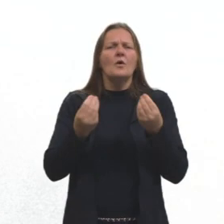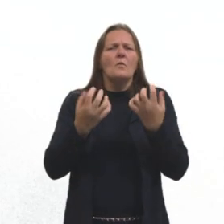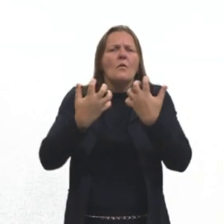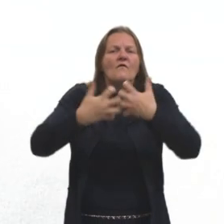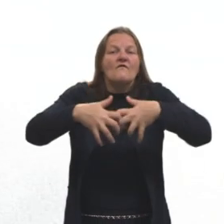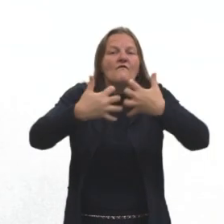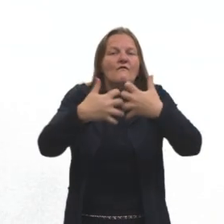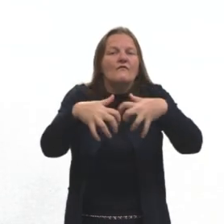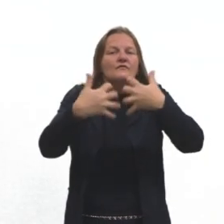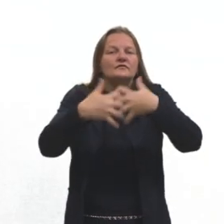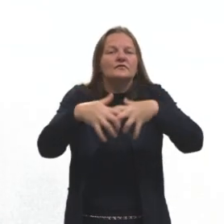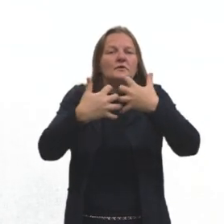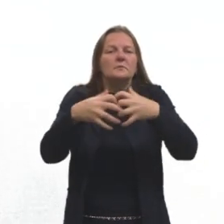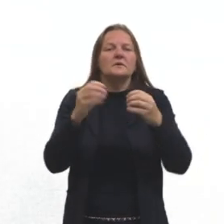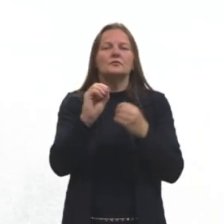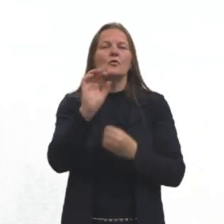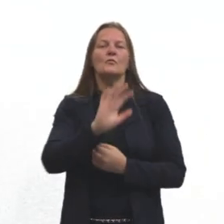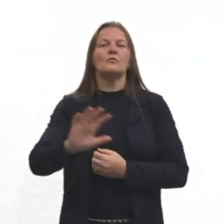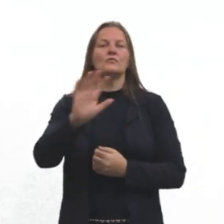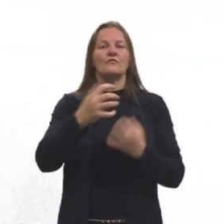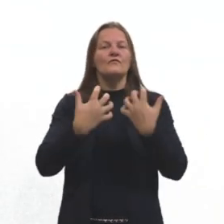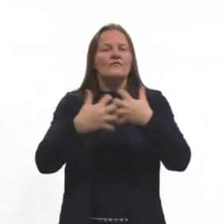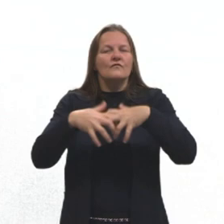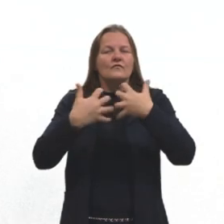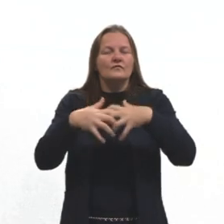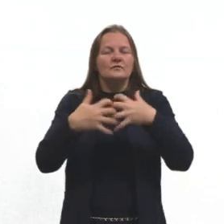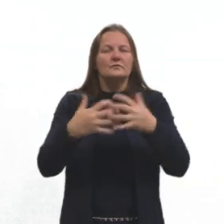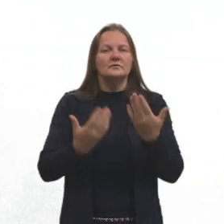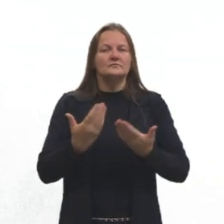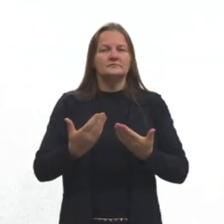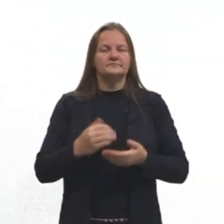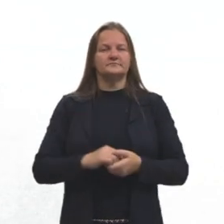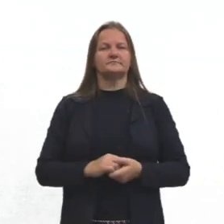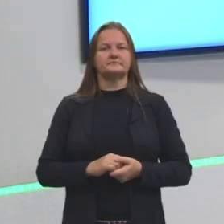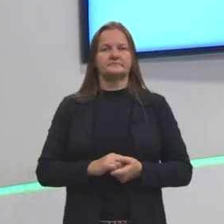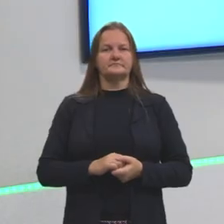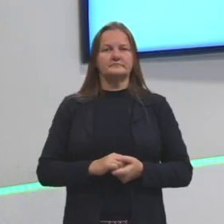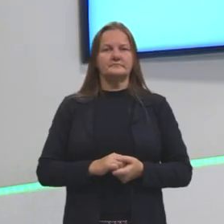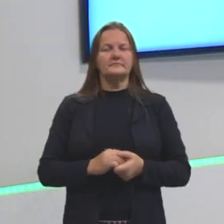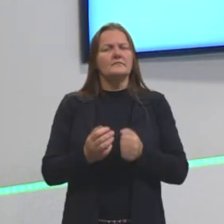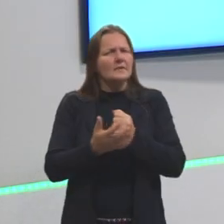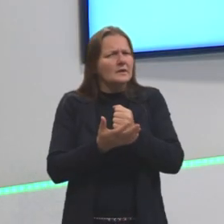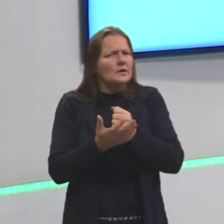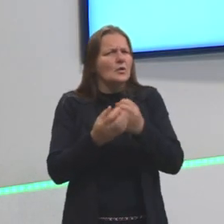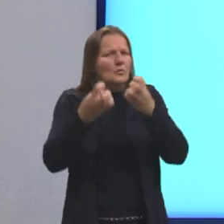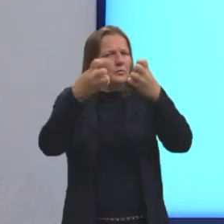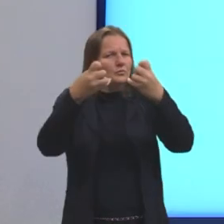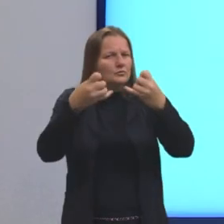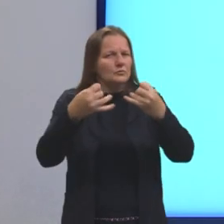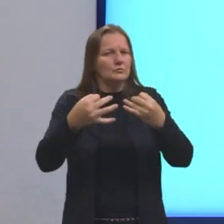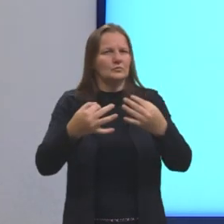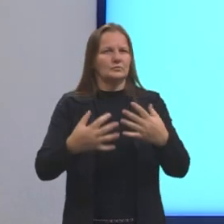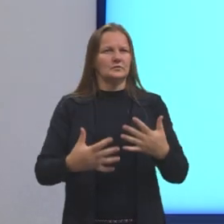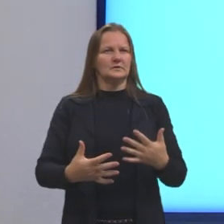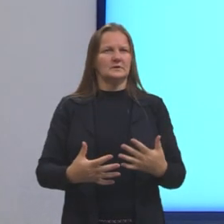Então, operacionalmente, como é que vai funcionar essa anatomia toda, né? Basicamente, gente, é o seguinte.